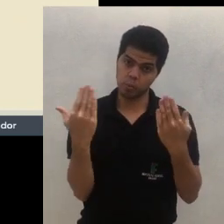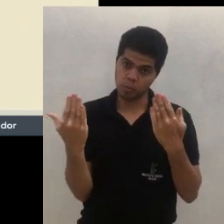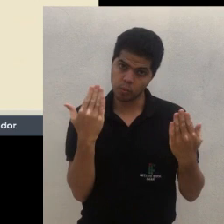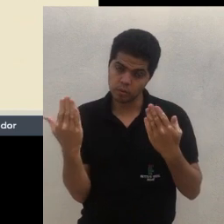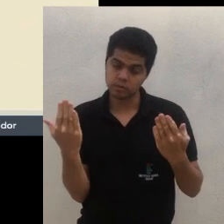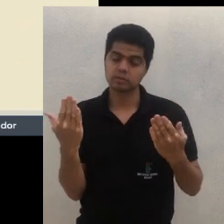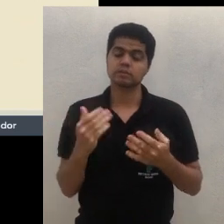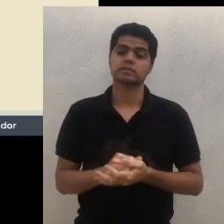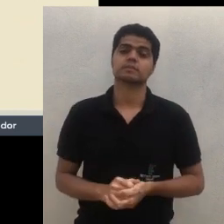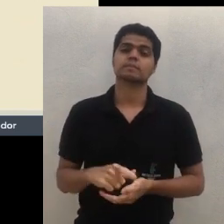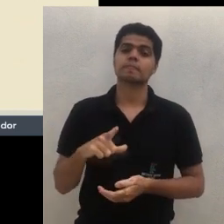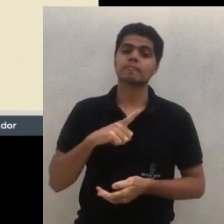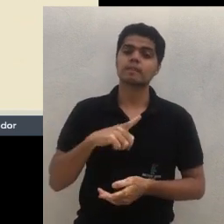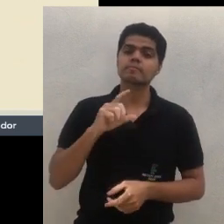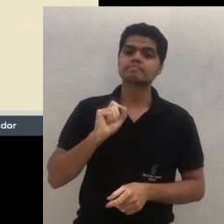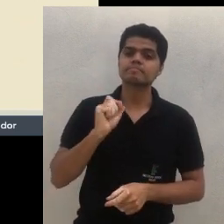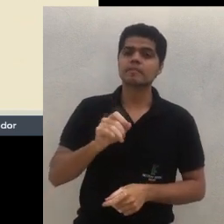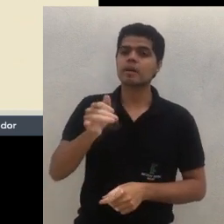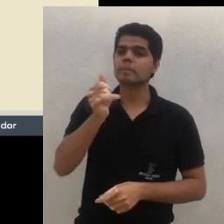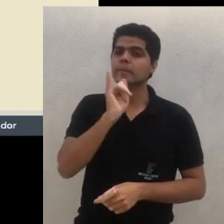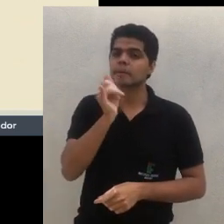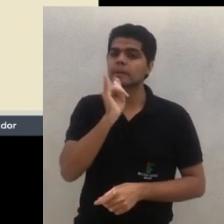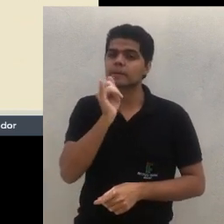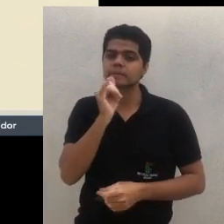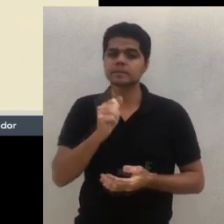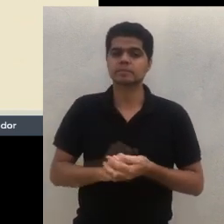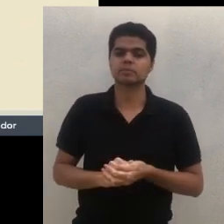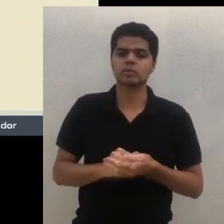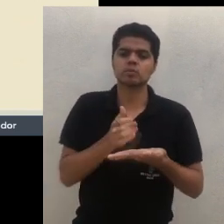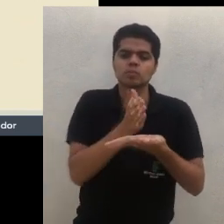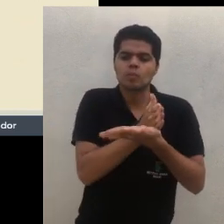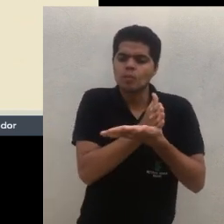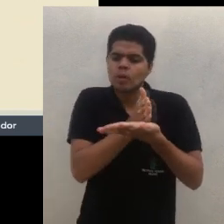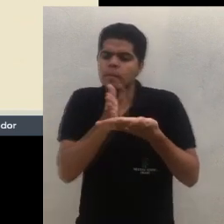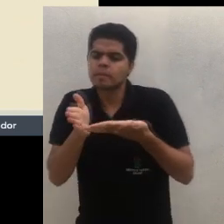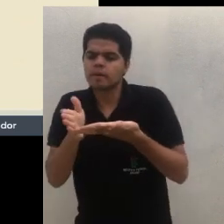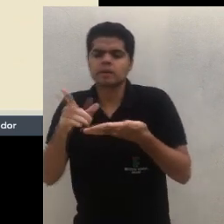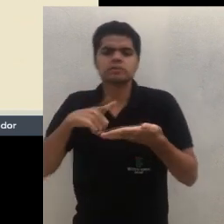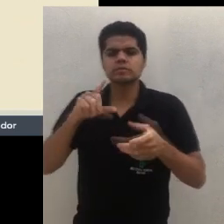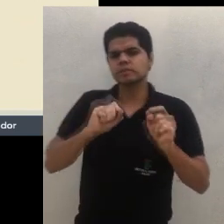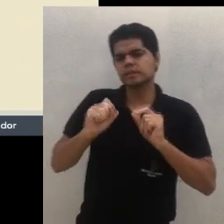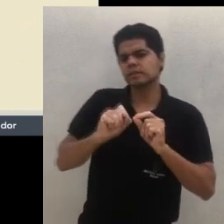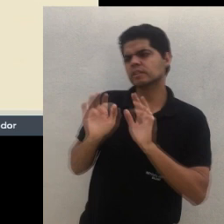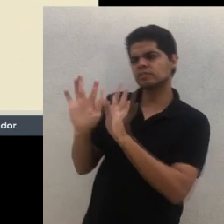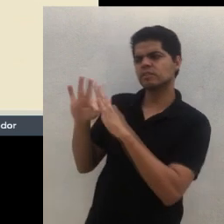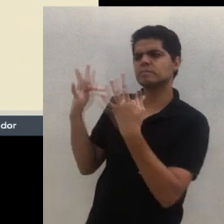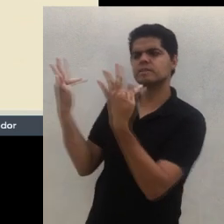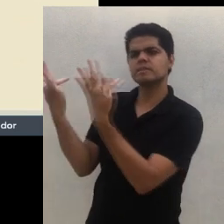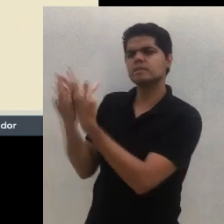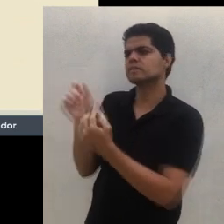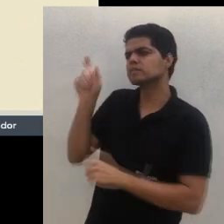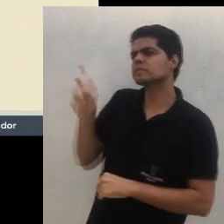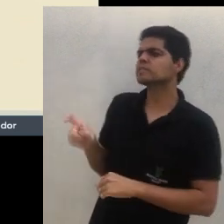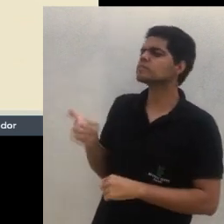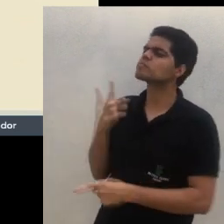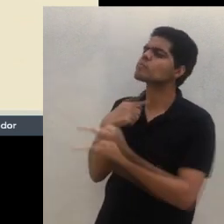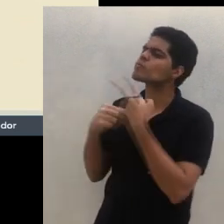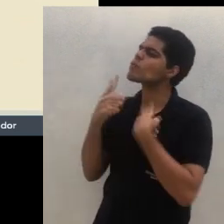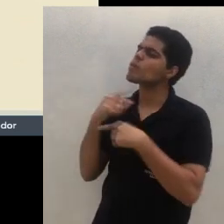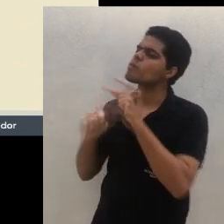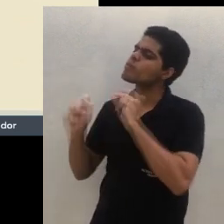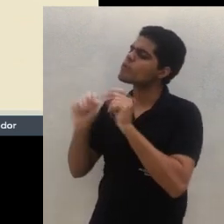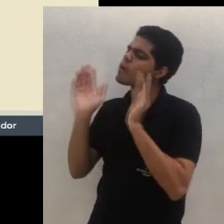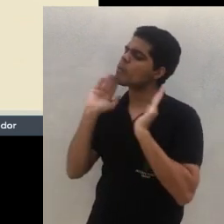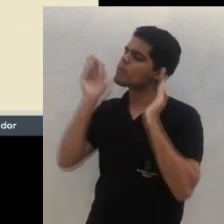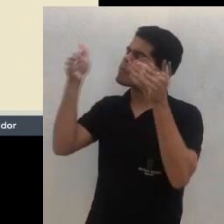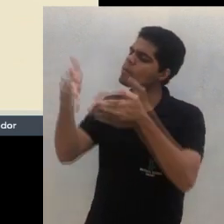exemplo de uma parte, né? Qual o desejo da família do agricultor, da agricultora? O foco do SAF é voltado mais para quê? Para